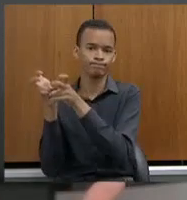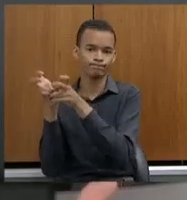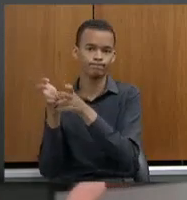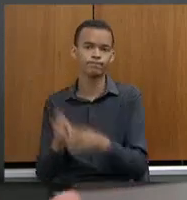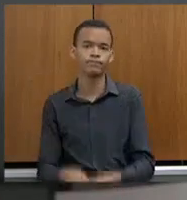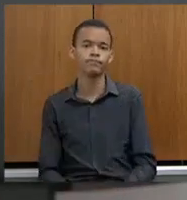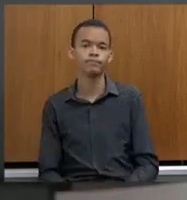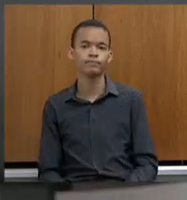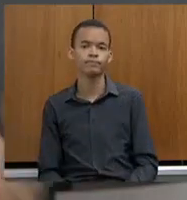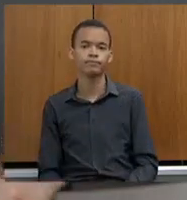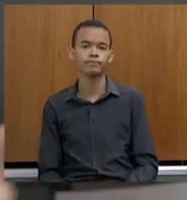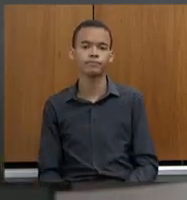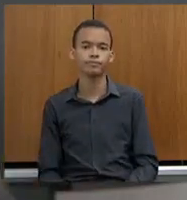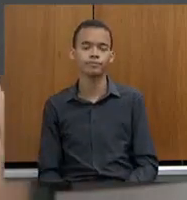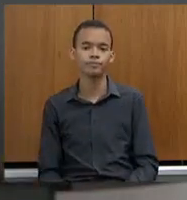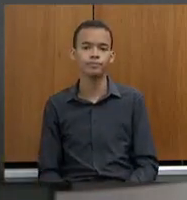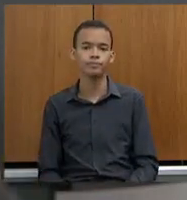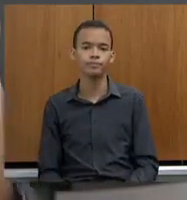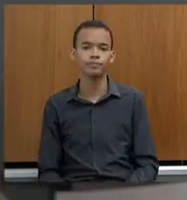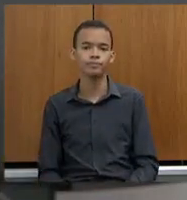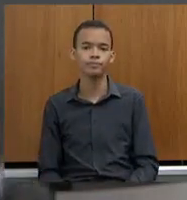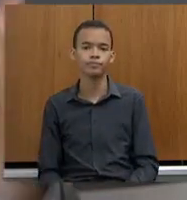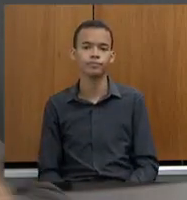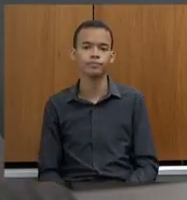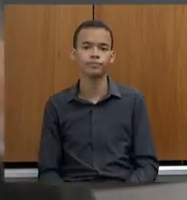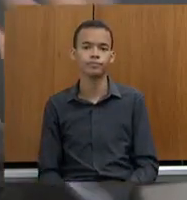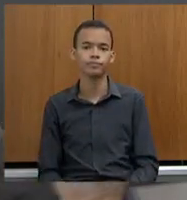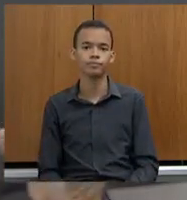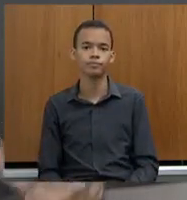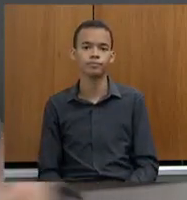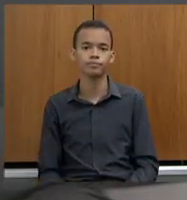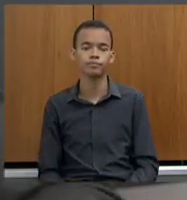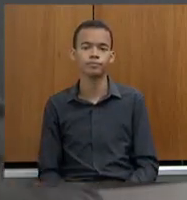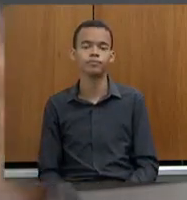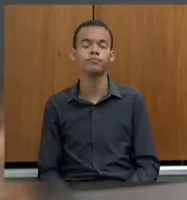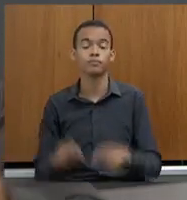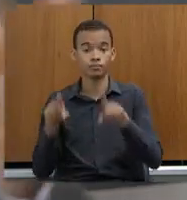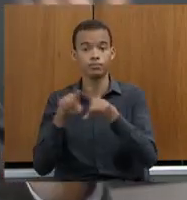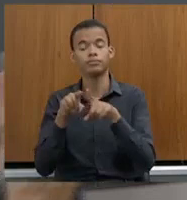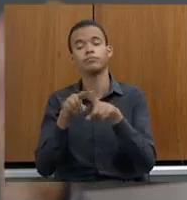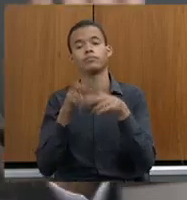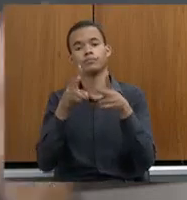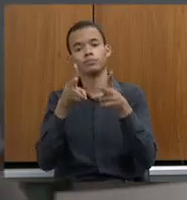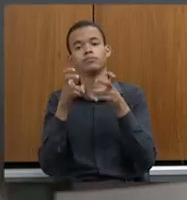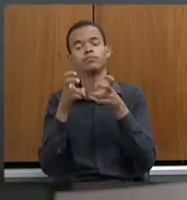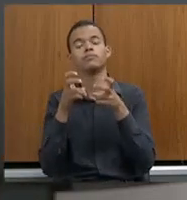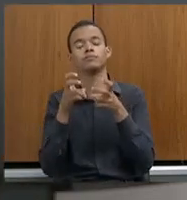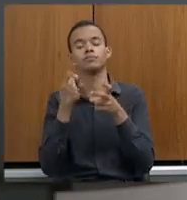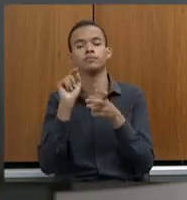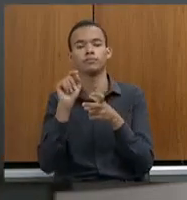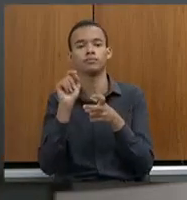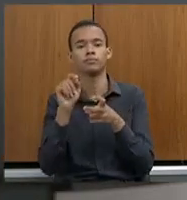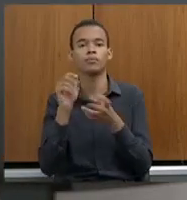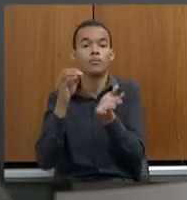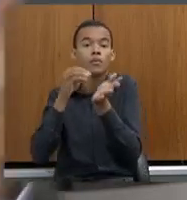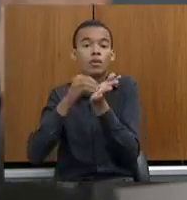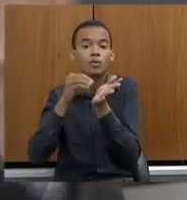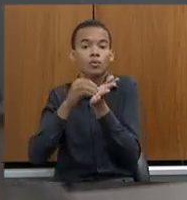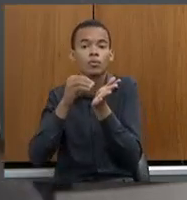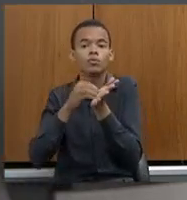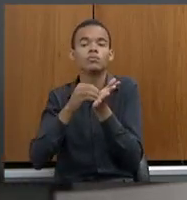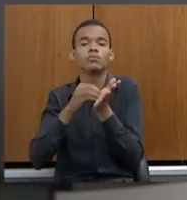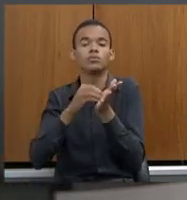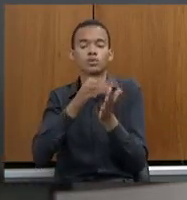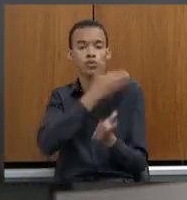de outra feita, nós percebemos a falta de gestão, de recursos, que o